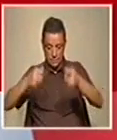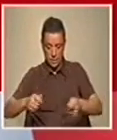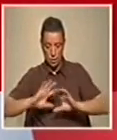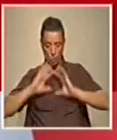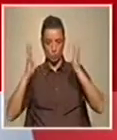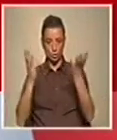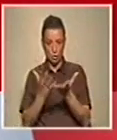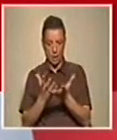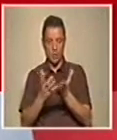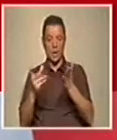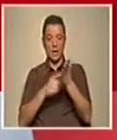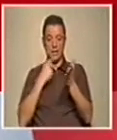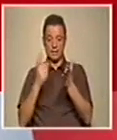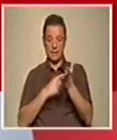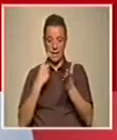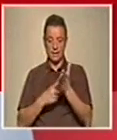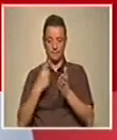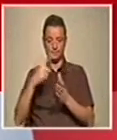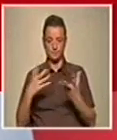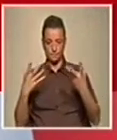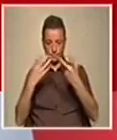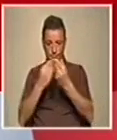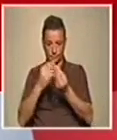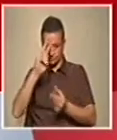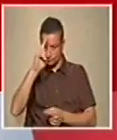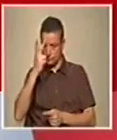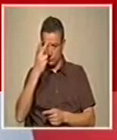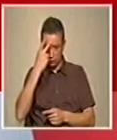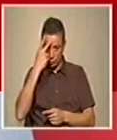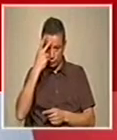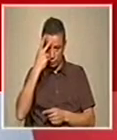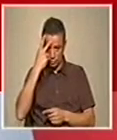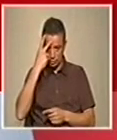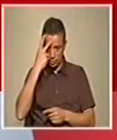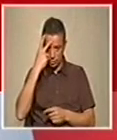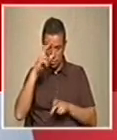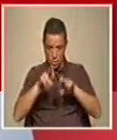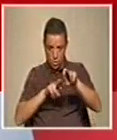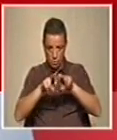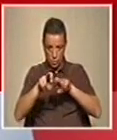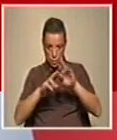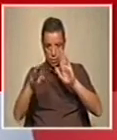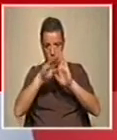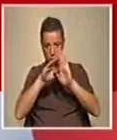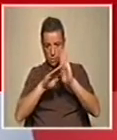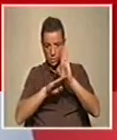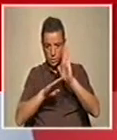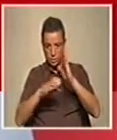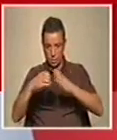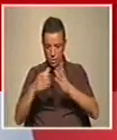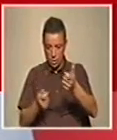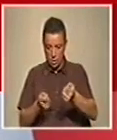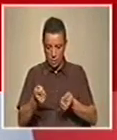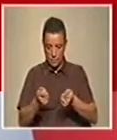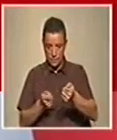tem a ver com uma necessidade que nós sentimos de juntar esforços para concorrermos aos programas estratégicos,